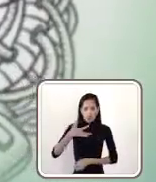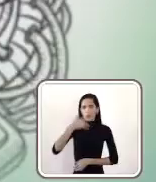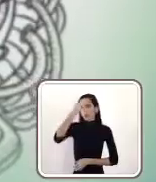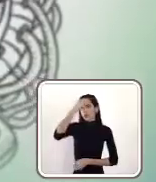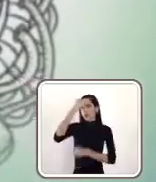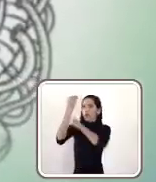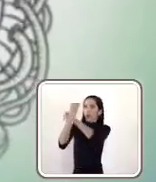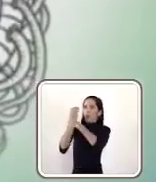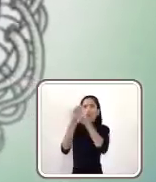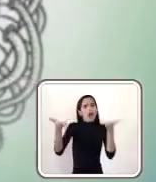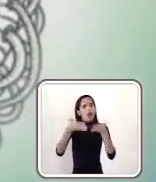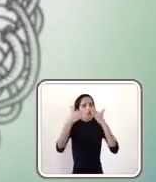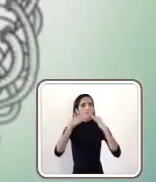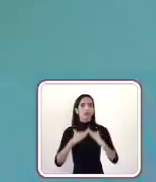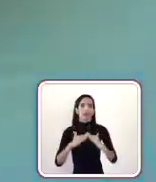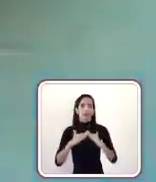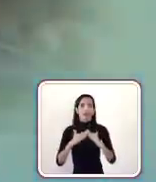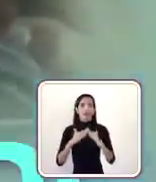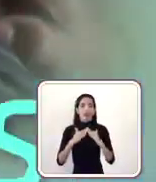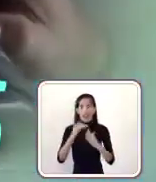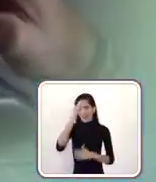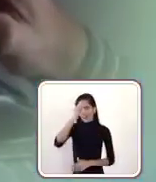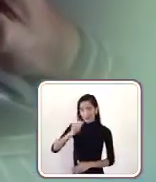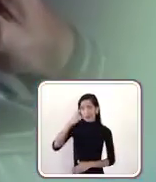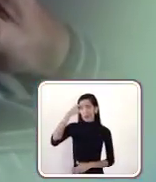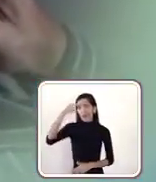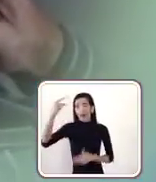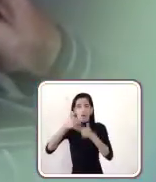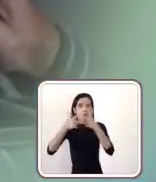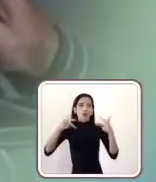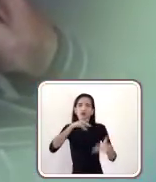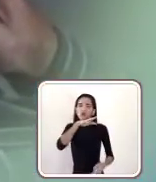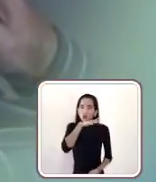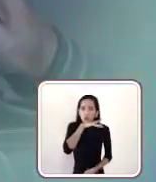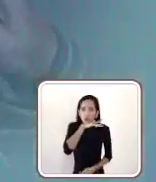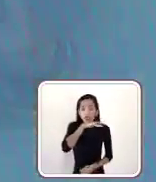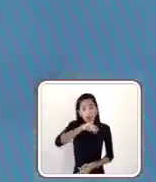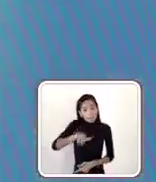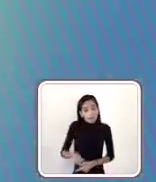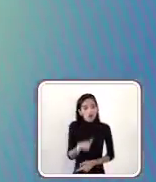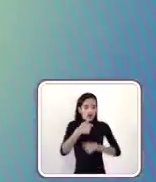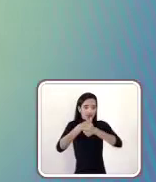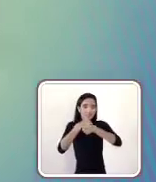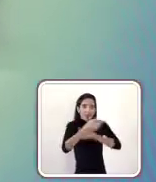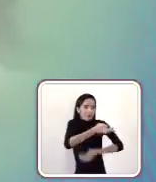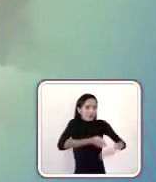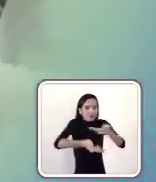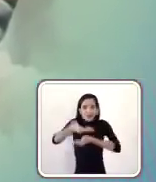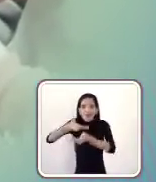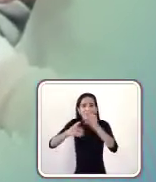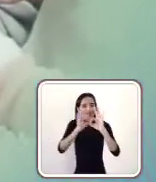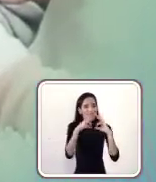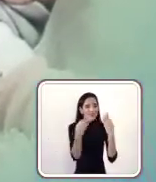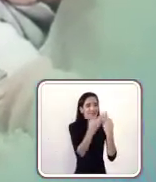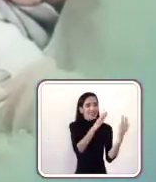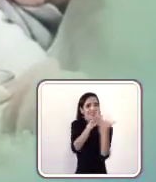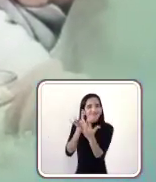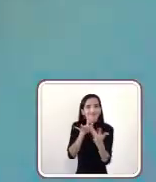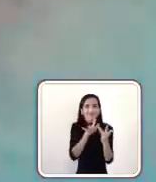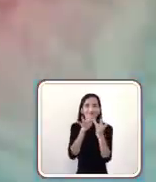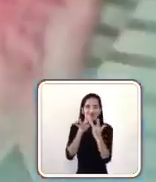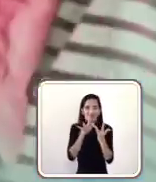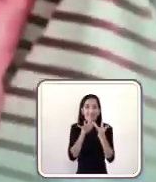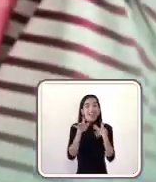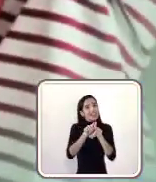Saúde mental durante o isolamento. Evite pensamentos negativos. Aproveite o tempo para curtir com sua